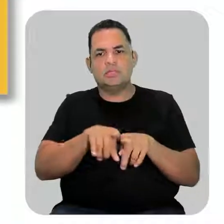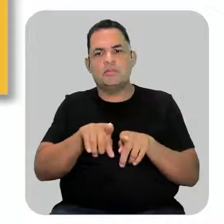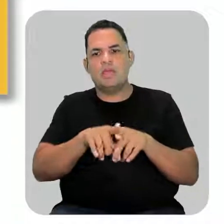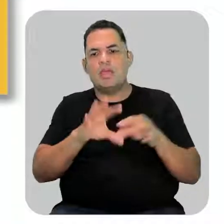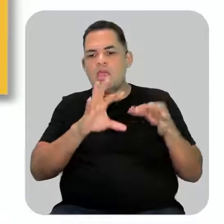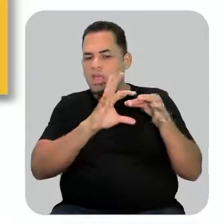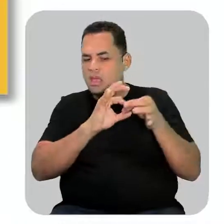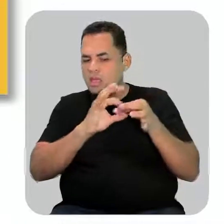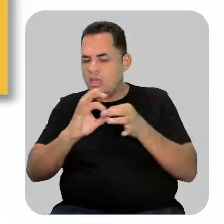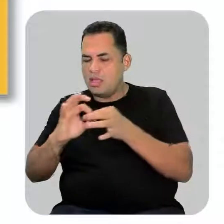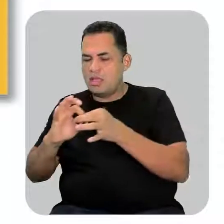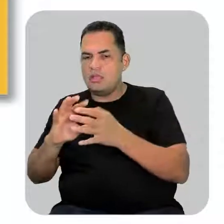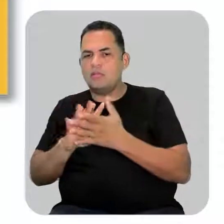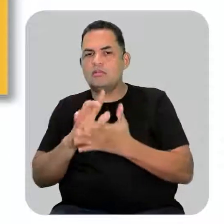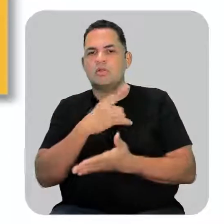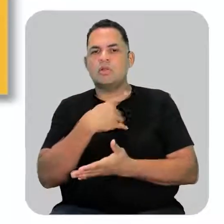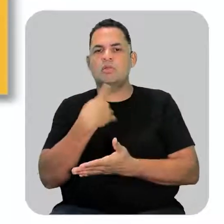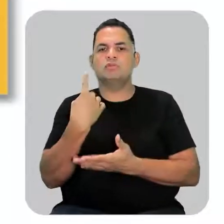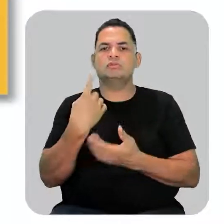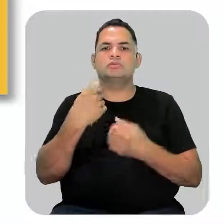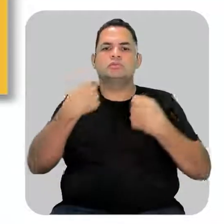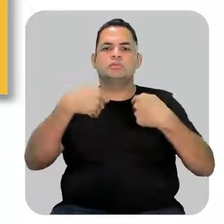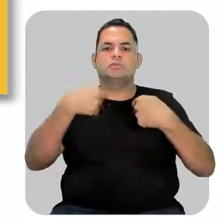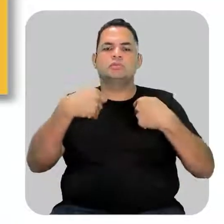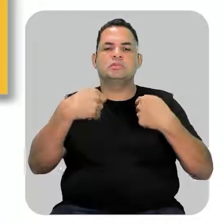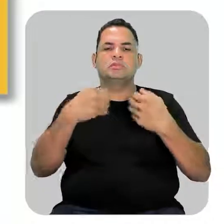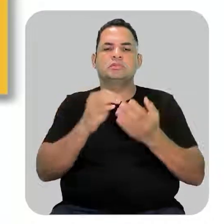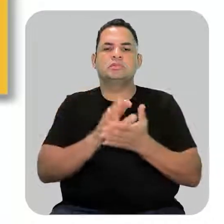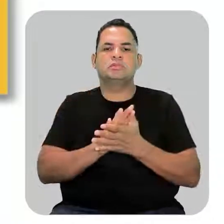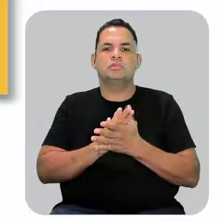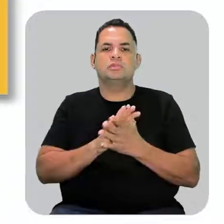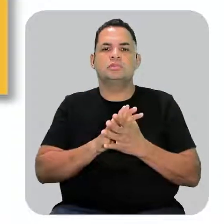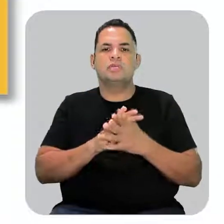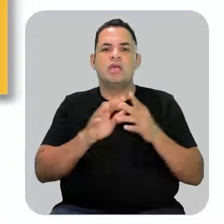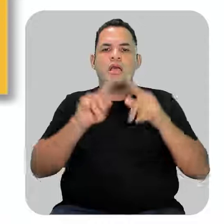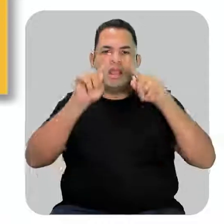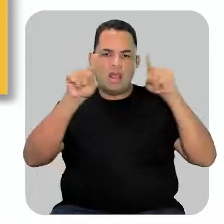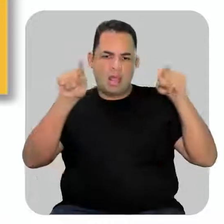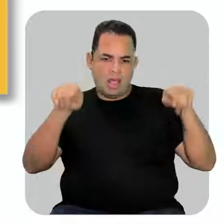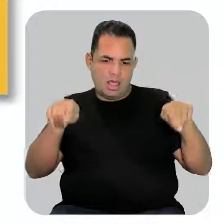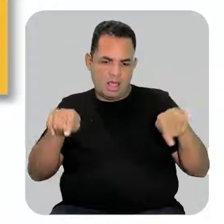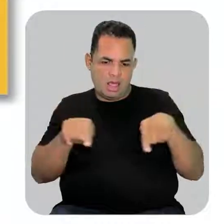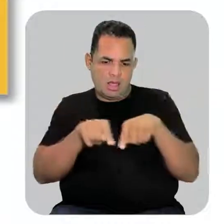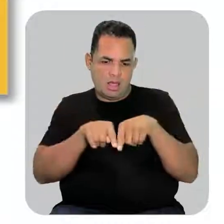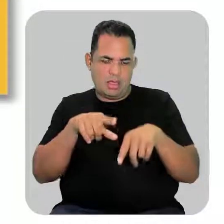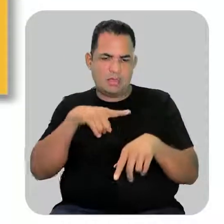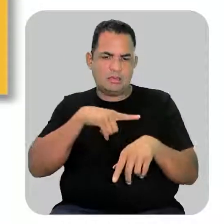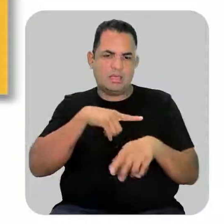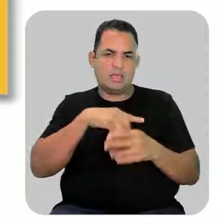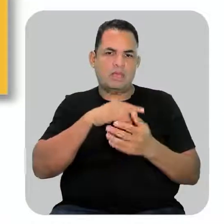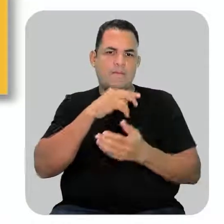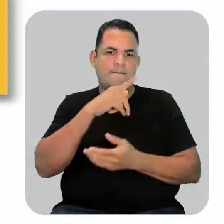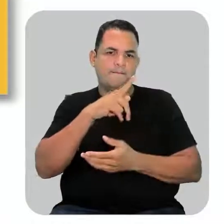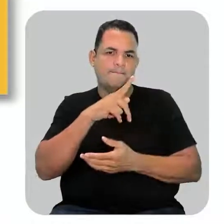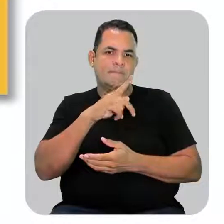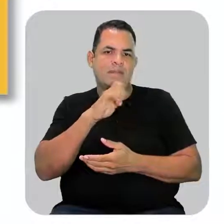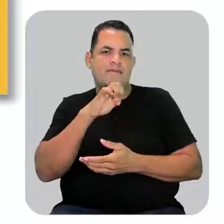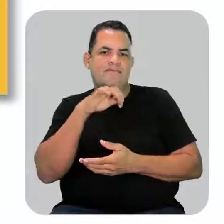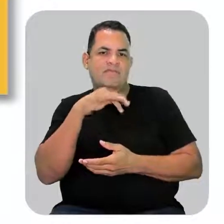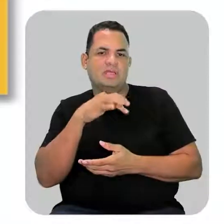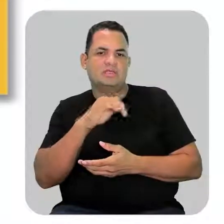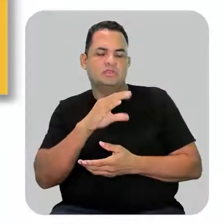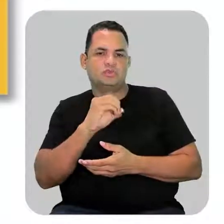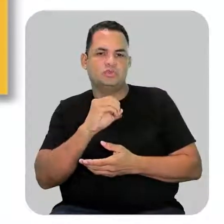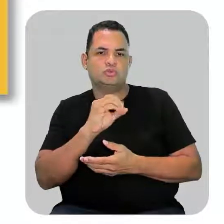Então, o que nós vamos precisar? Da tabelinha que tem os prefixos, nós vamos continuar